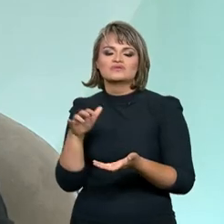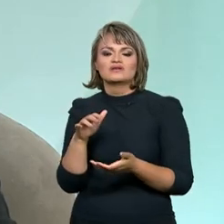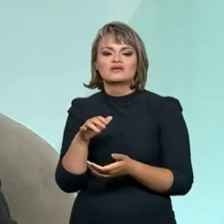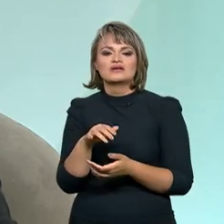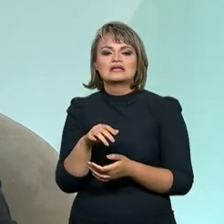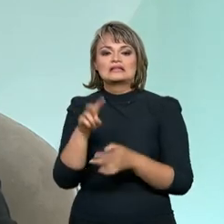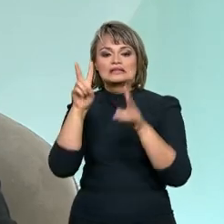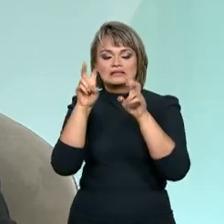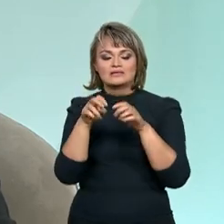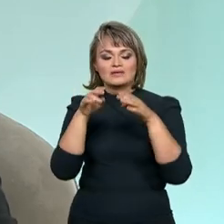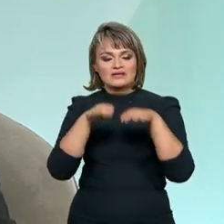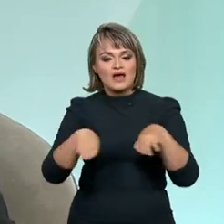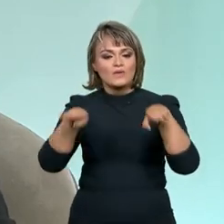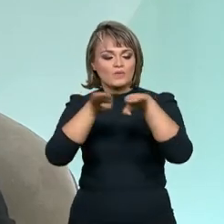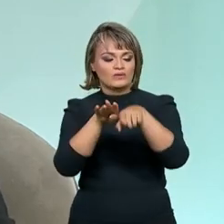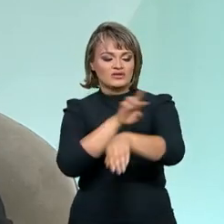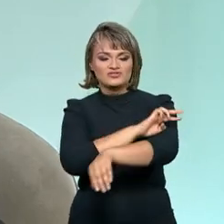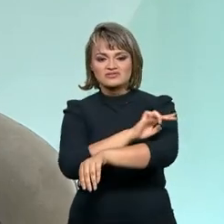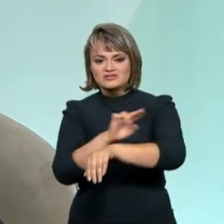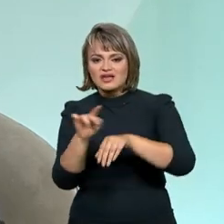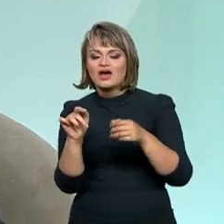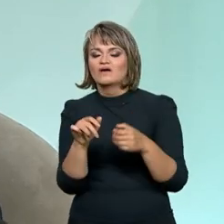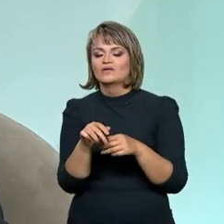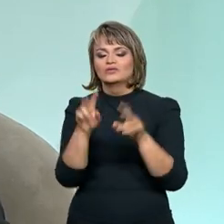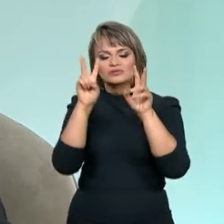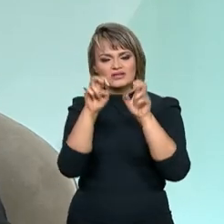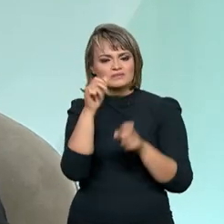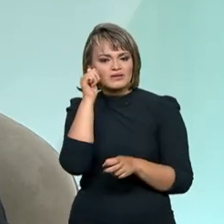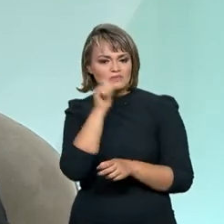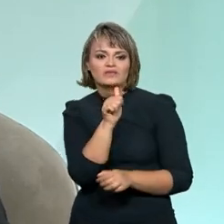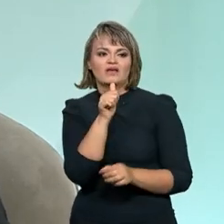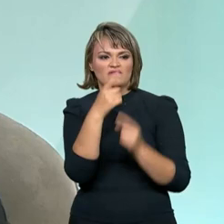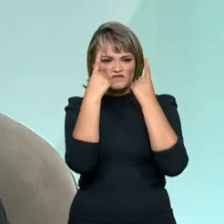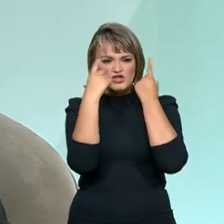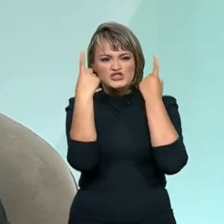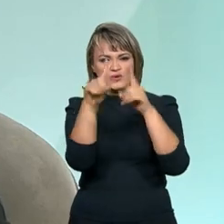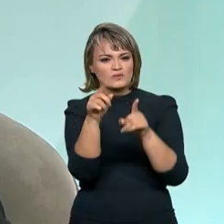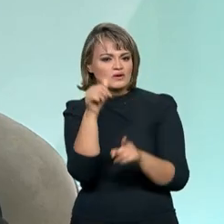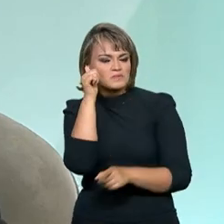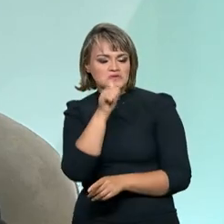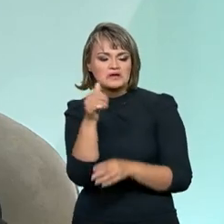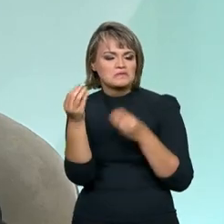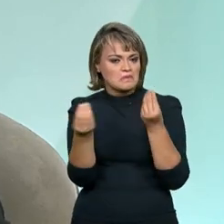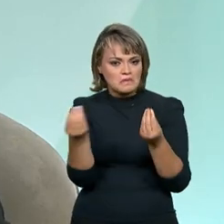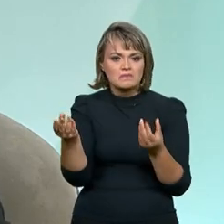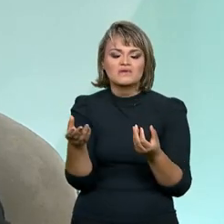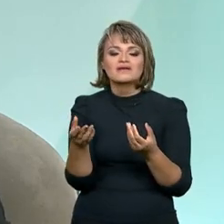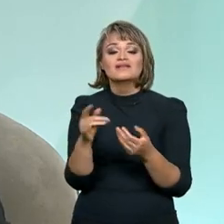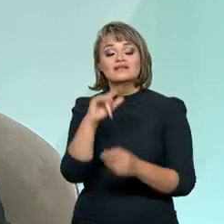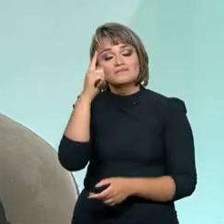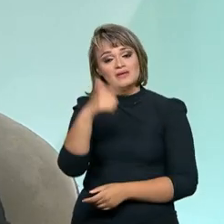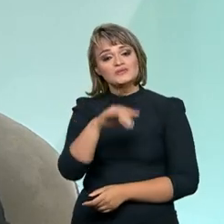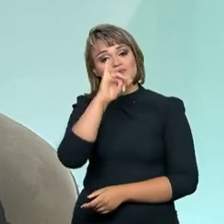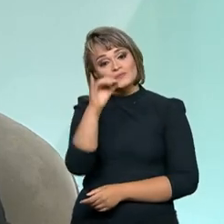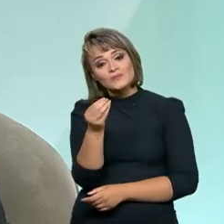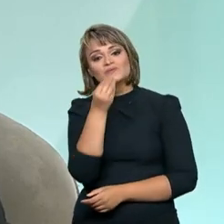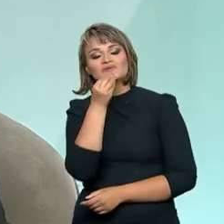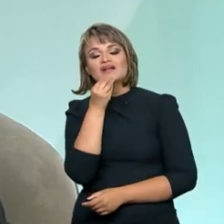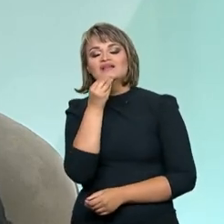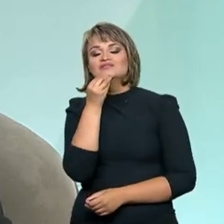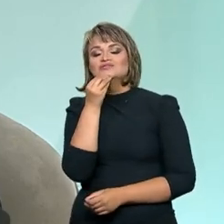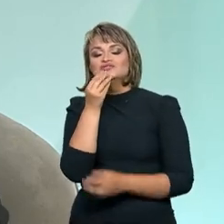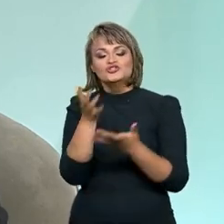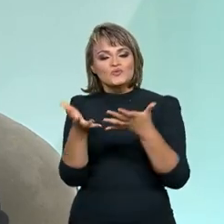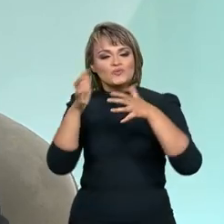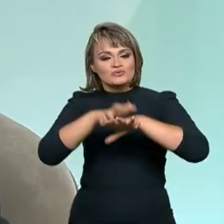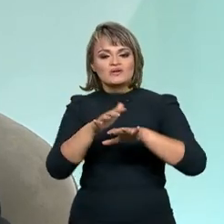pauta da igualdade racial, a questão da mulher, a violência contra a mulher que nós temos e a oportunidade de trabalharmos também outras formas